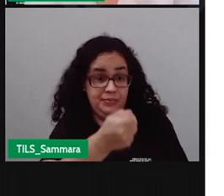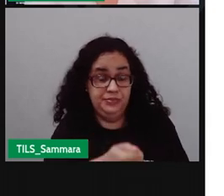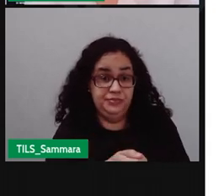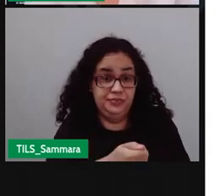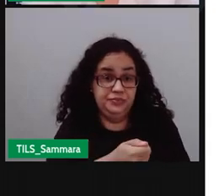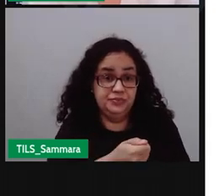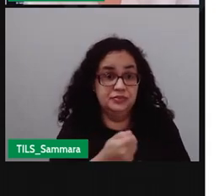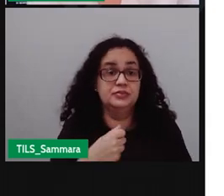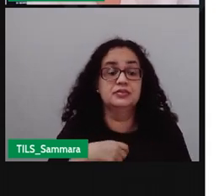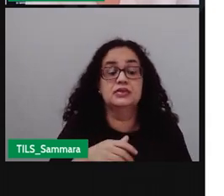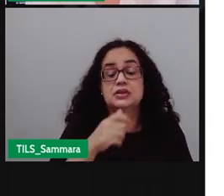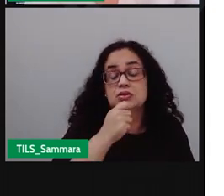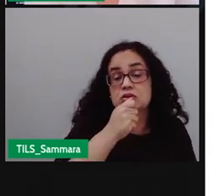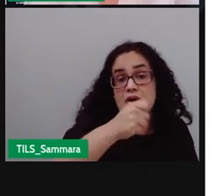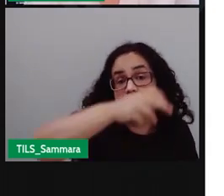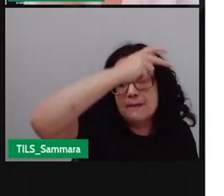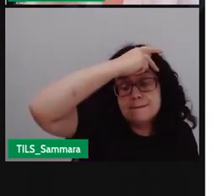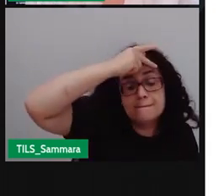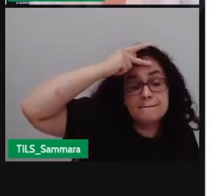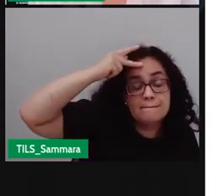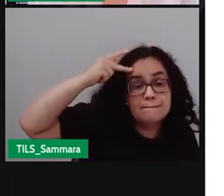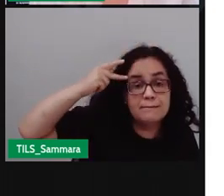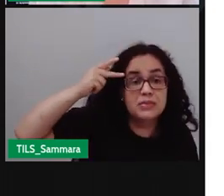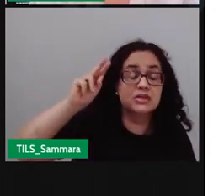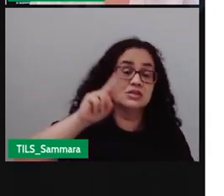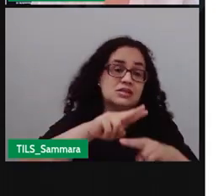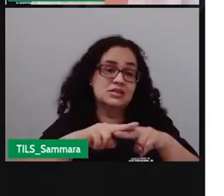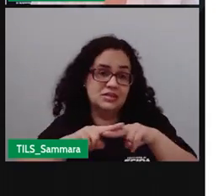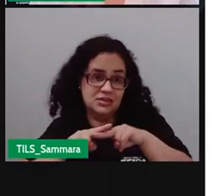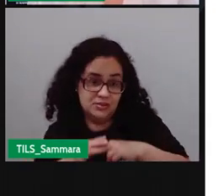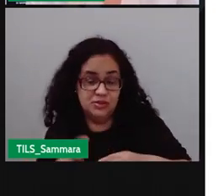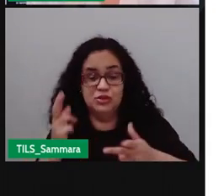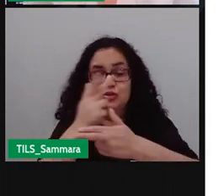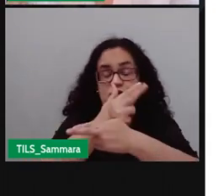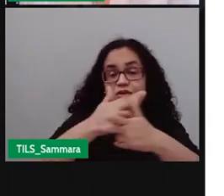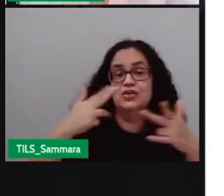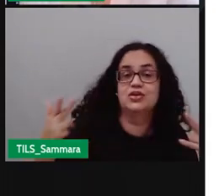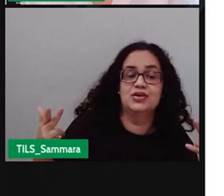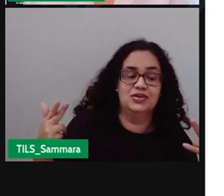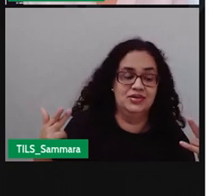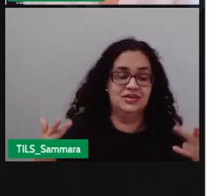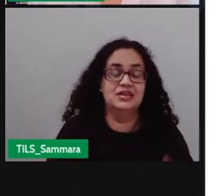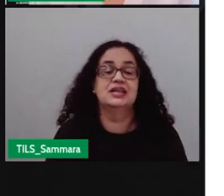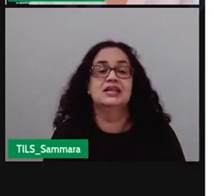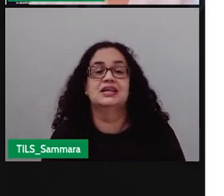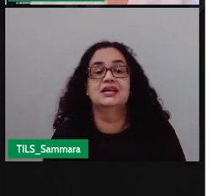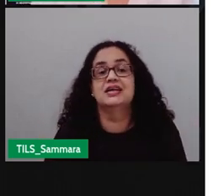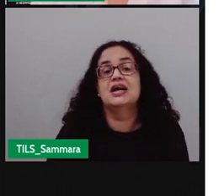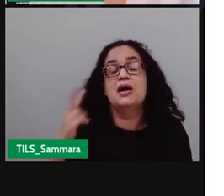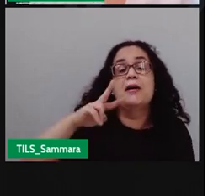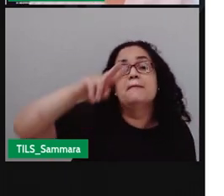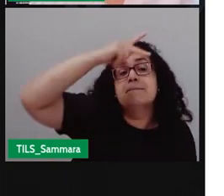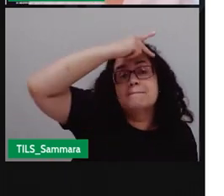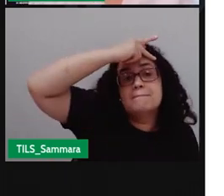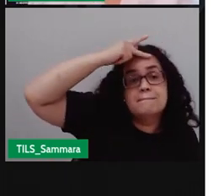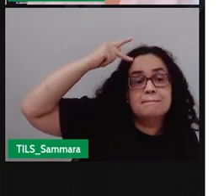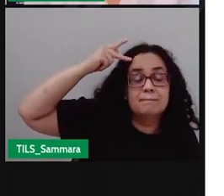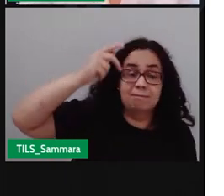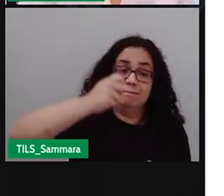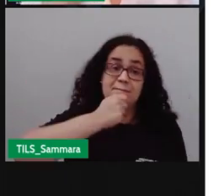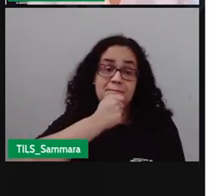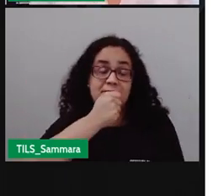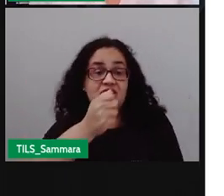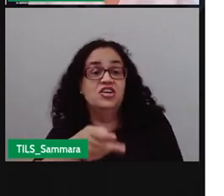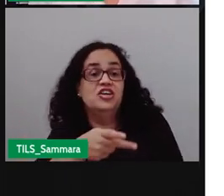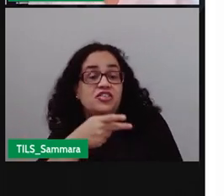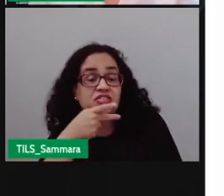então você entrevista alguém para saber de algumas coisas ou inclusive para que a pessoa que é entrevistada dela